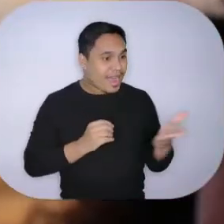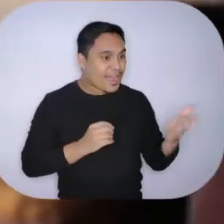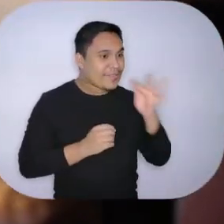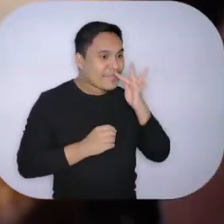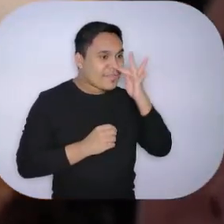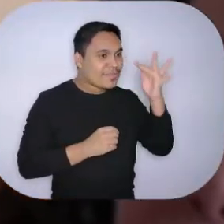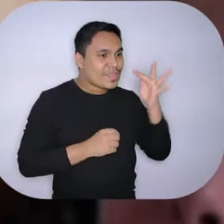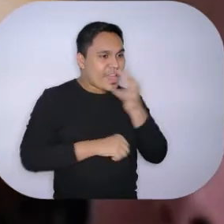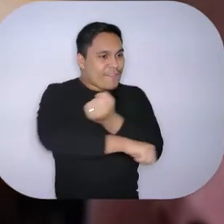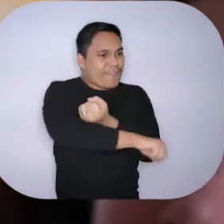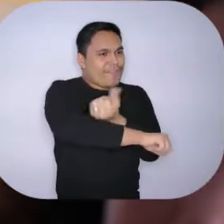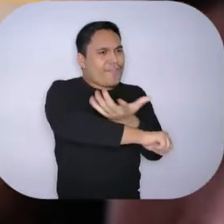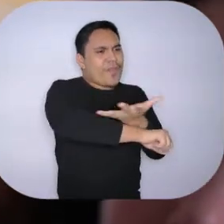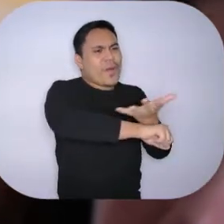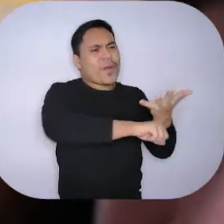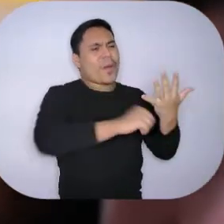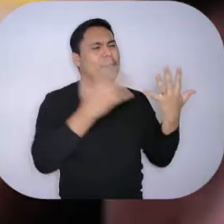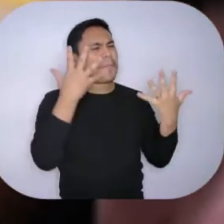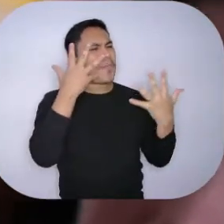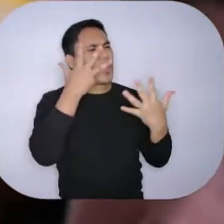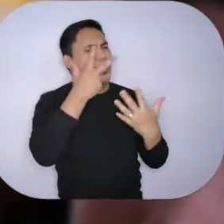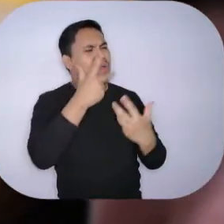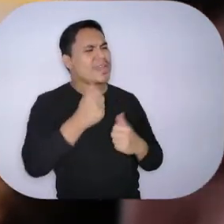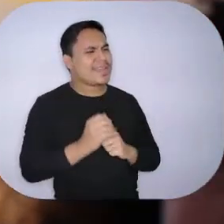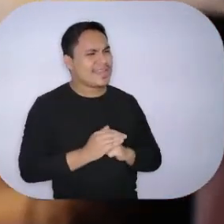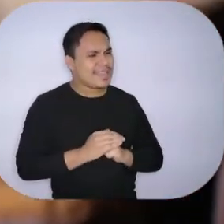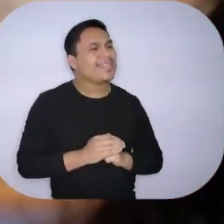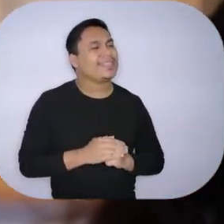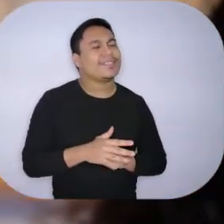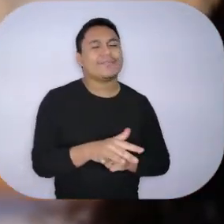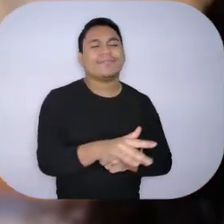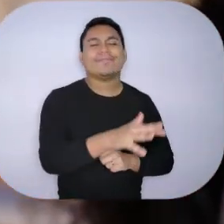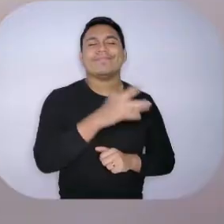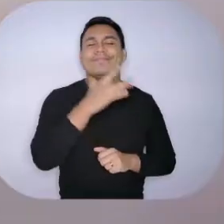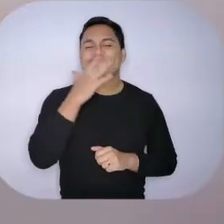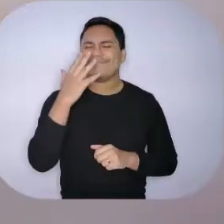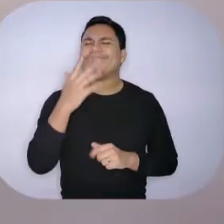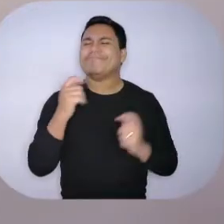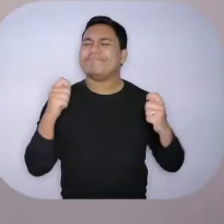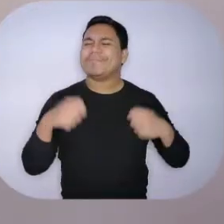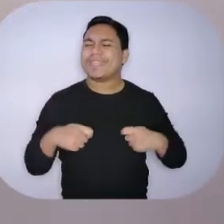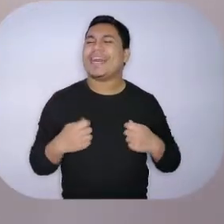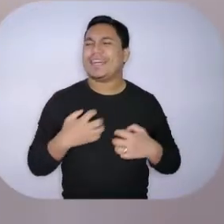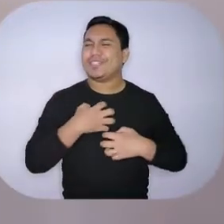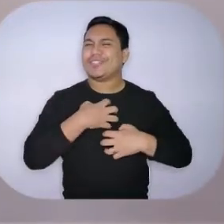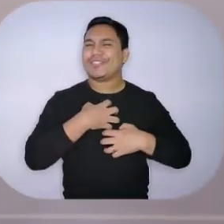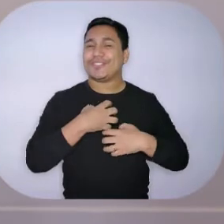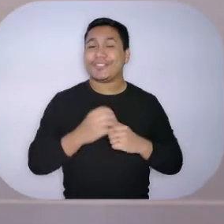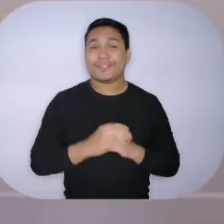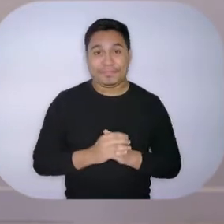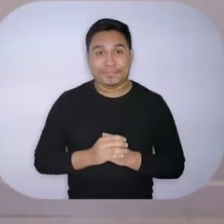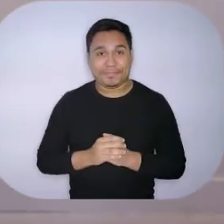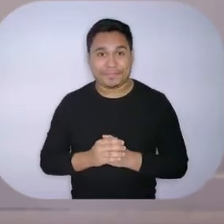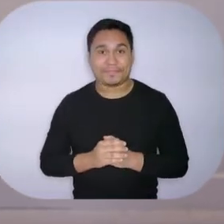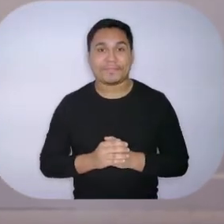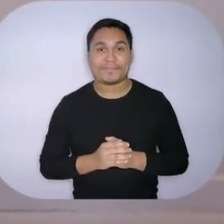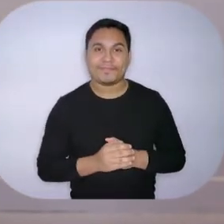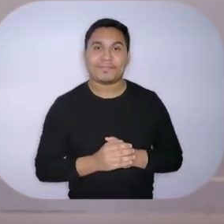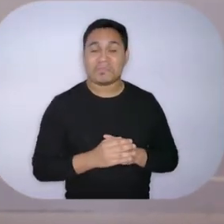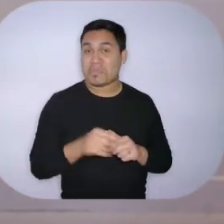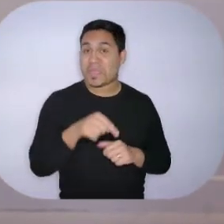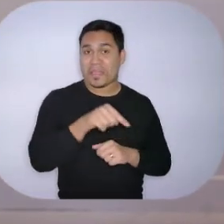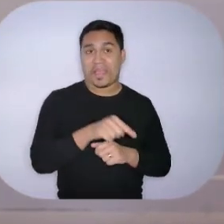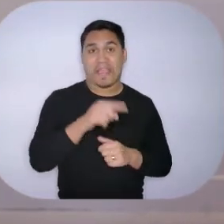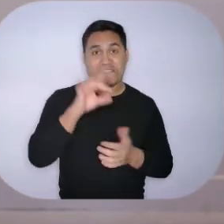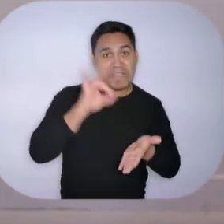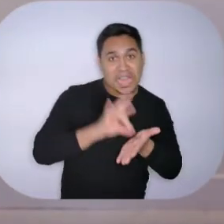parecem tão mais bonitas, sinto até o seu cheiro. Não se sabe se era realidade